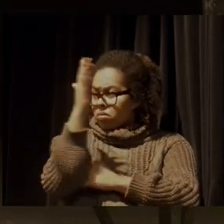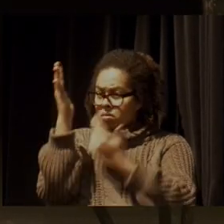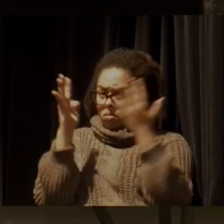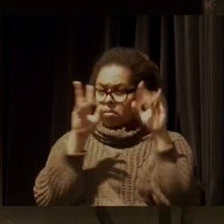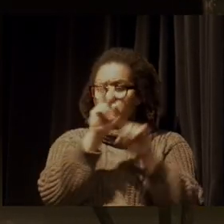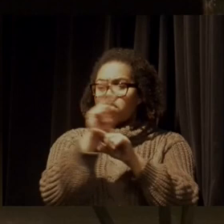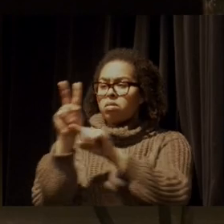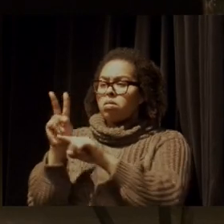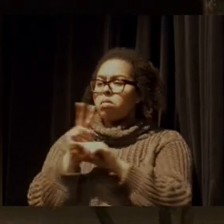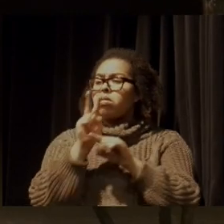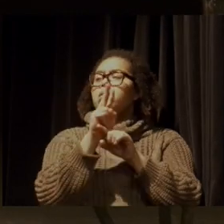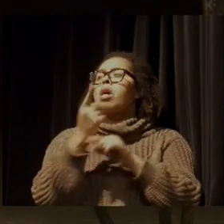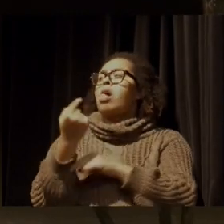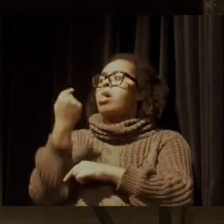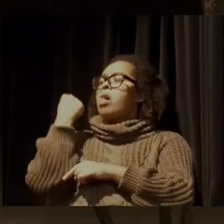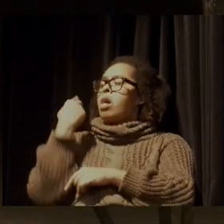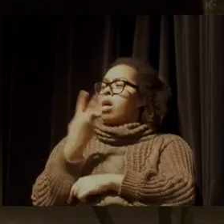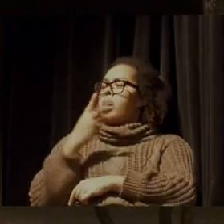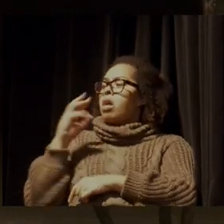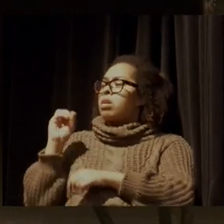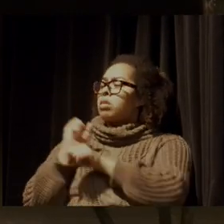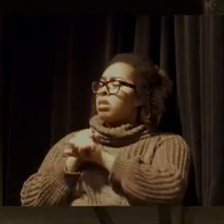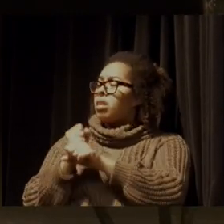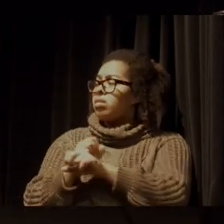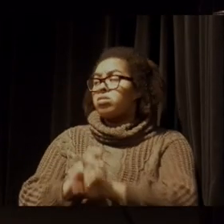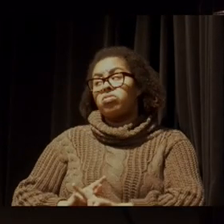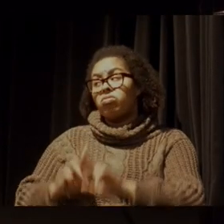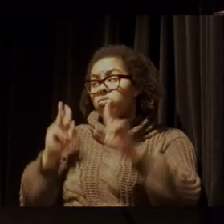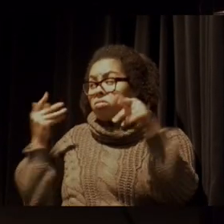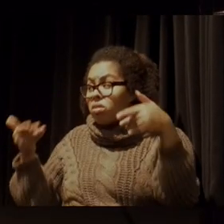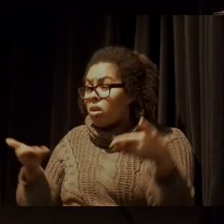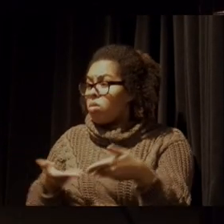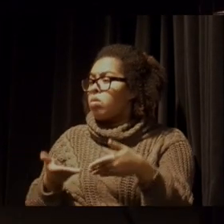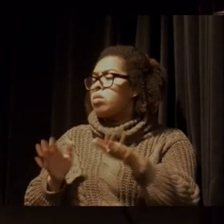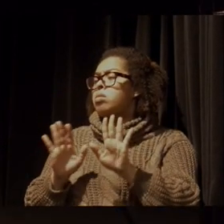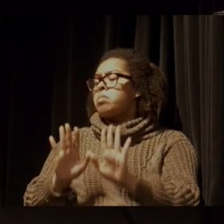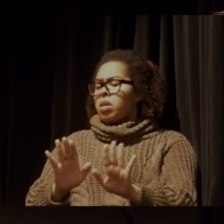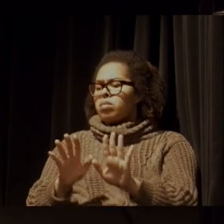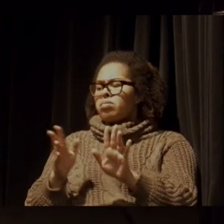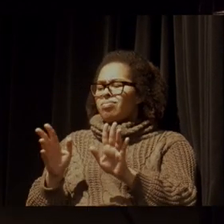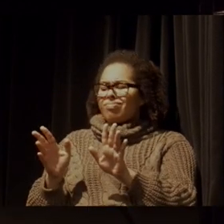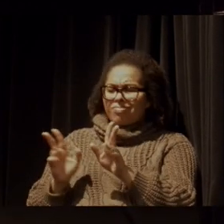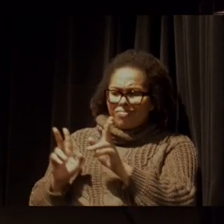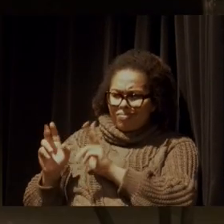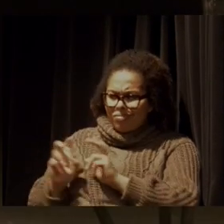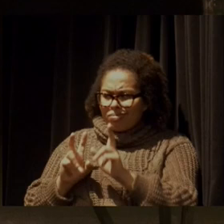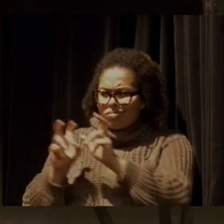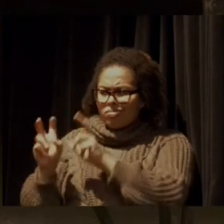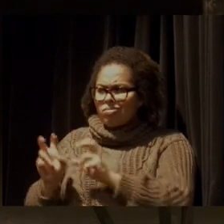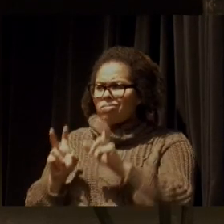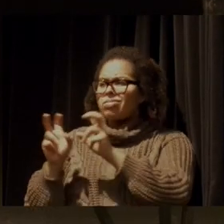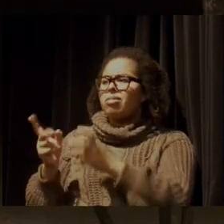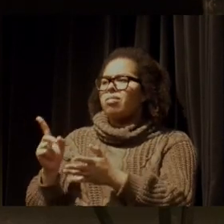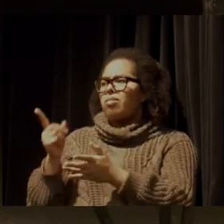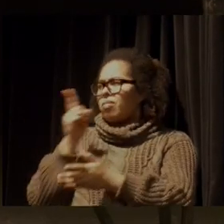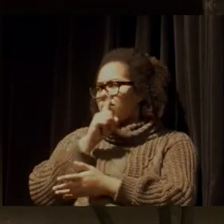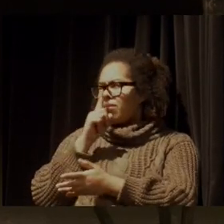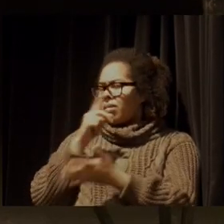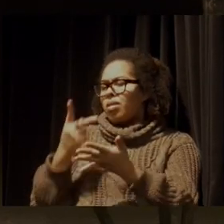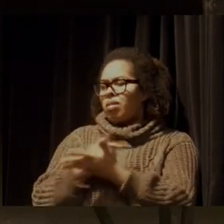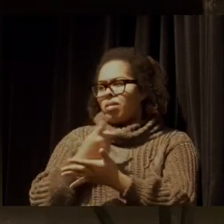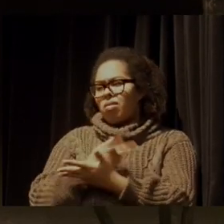relação aos últimos 30 anos é totalmente diferente, mas alguma coisa errada está acontecendo e assumir a nossa